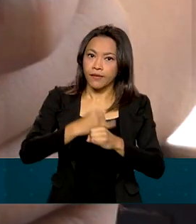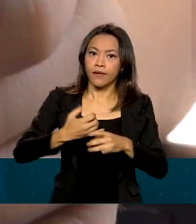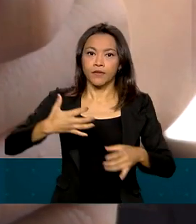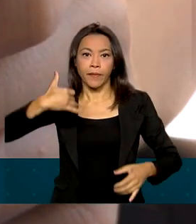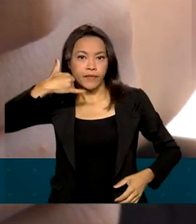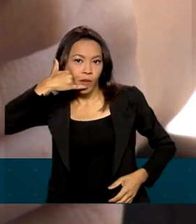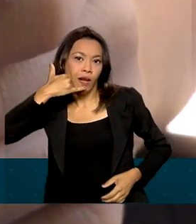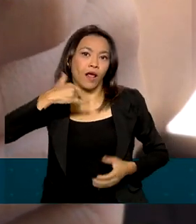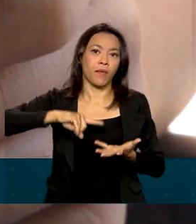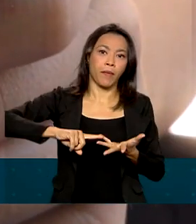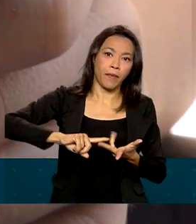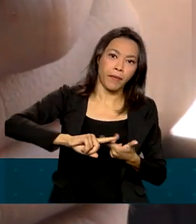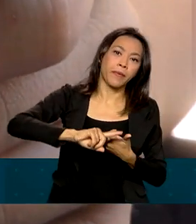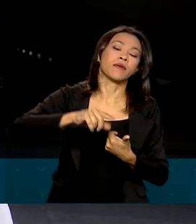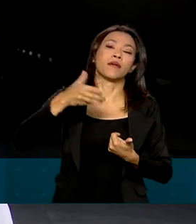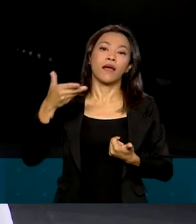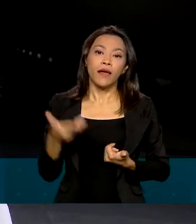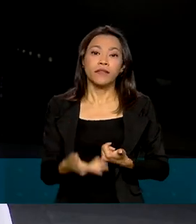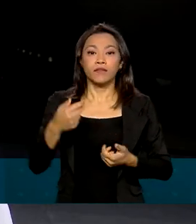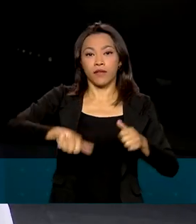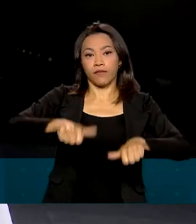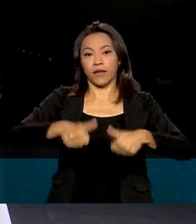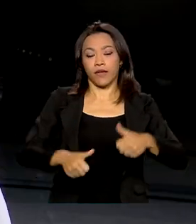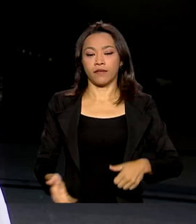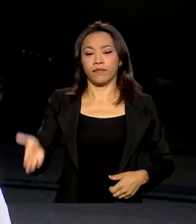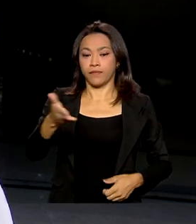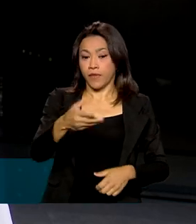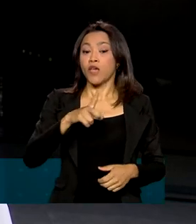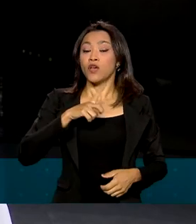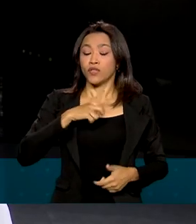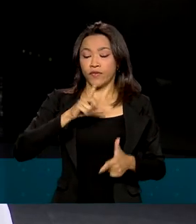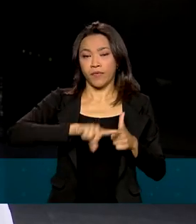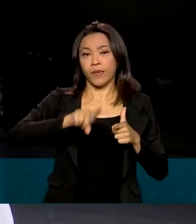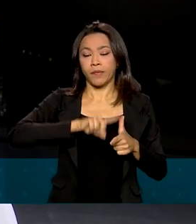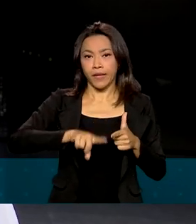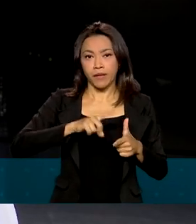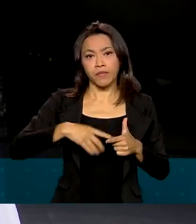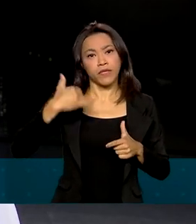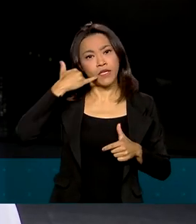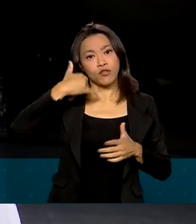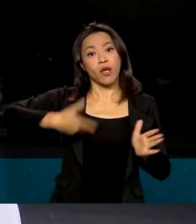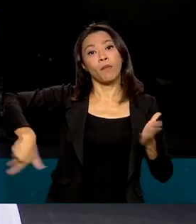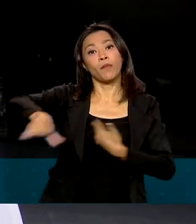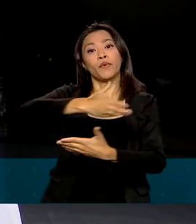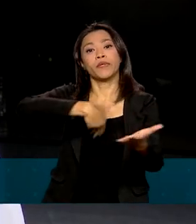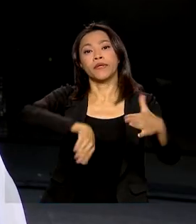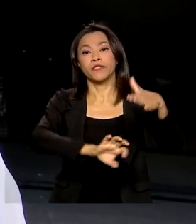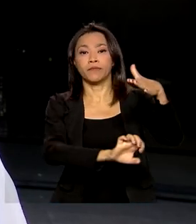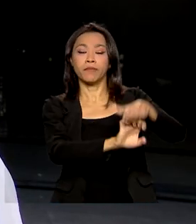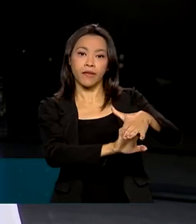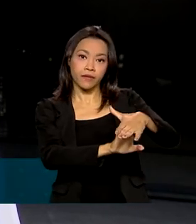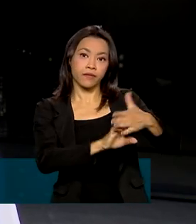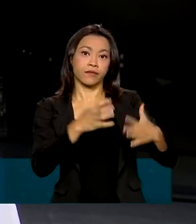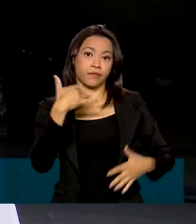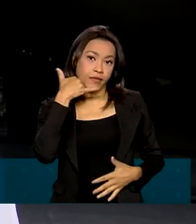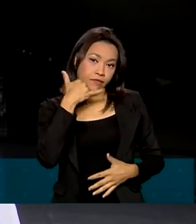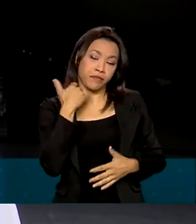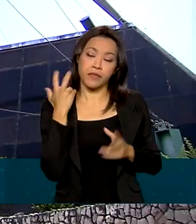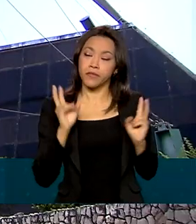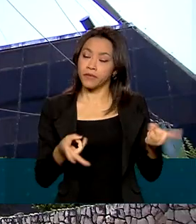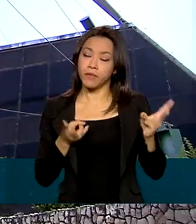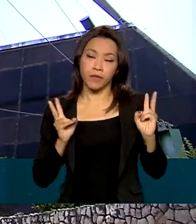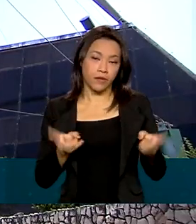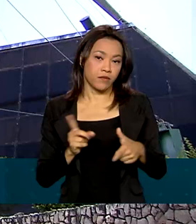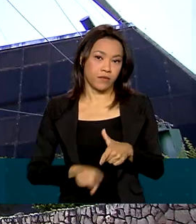operadoras de telecomunicações. Já tive muitos problemas, tanto é que eu já mudei de operadora várias vezes, mas os problemas são os